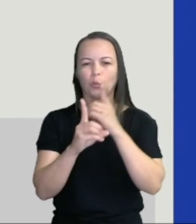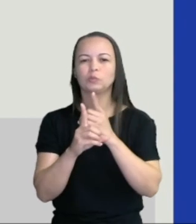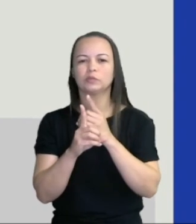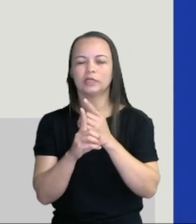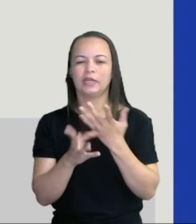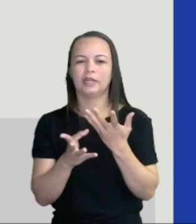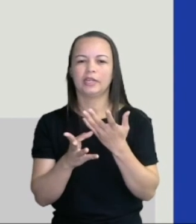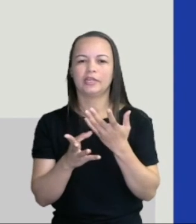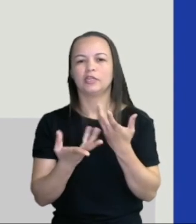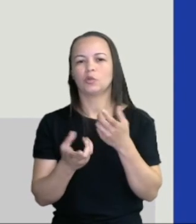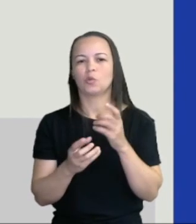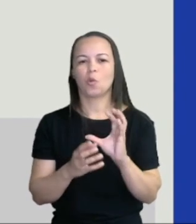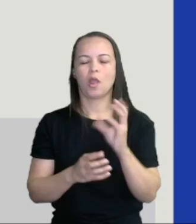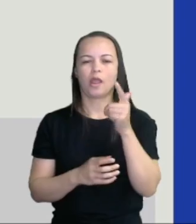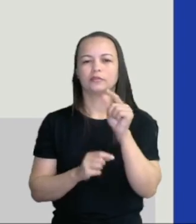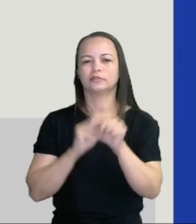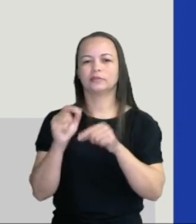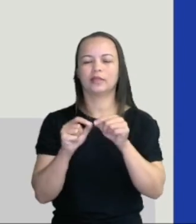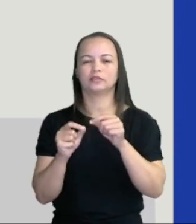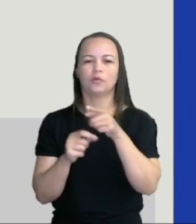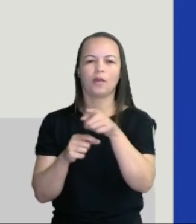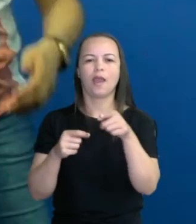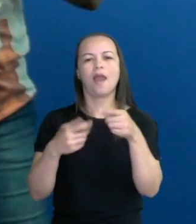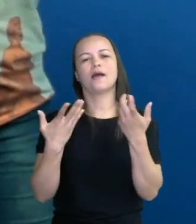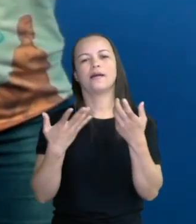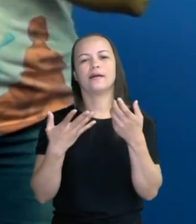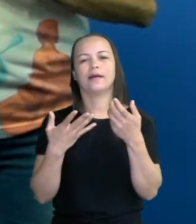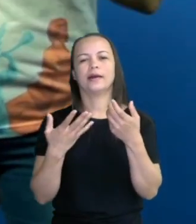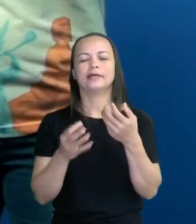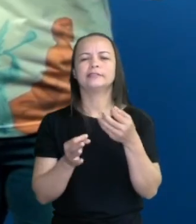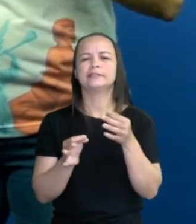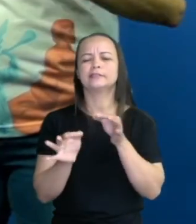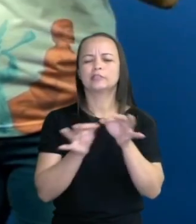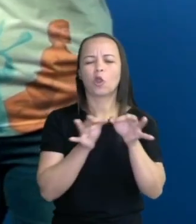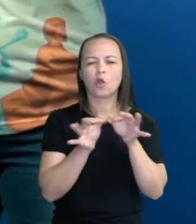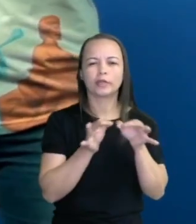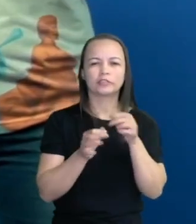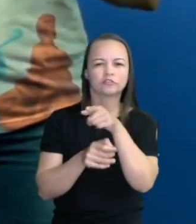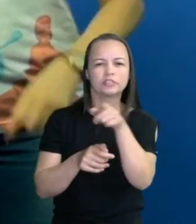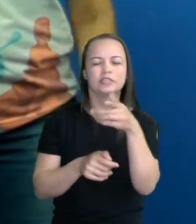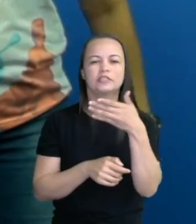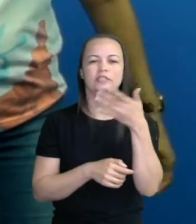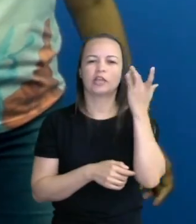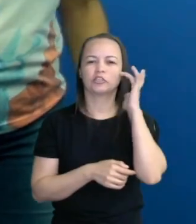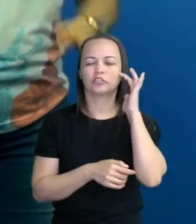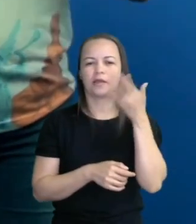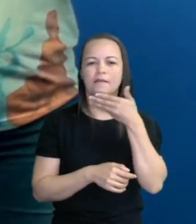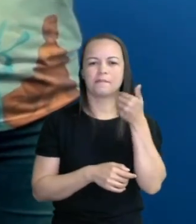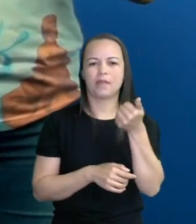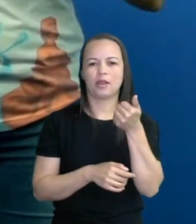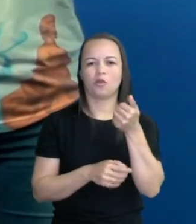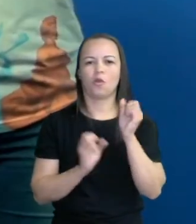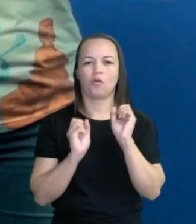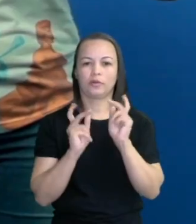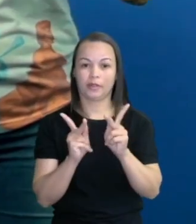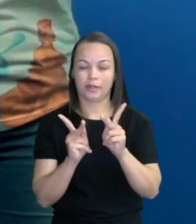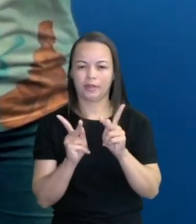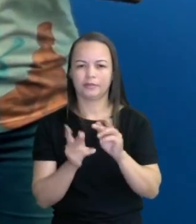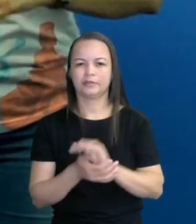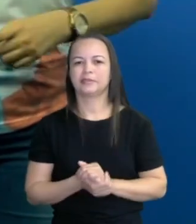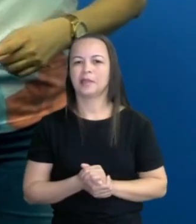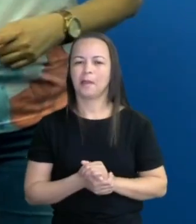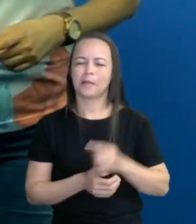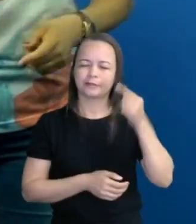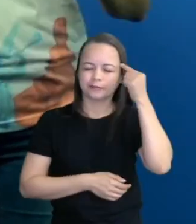técnica que vocês acharem melhor de fazer aí. E façam junto com seus professores. Beleza? É